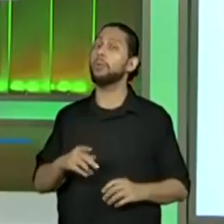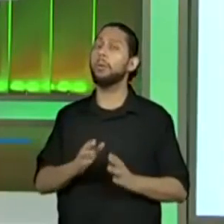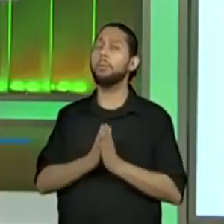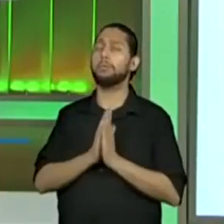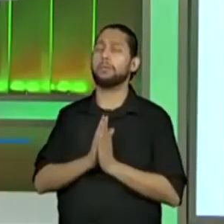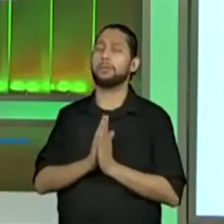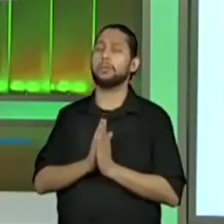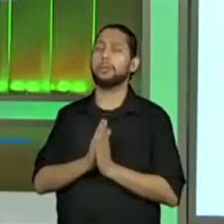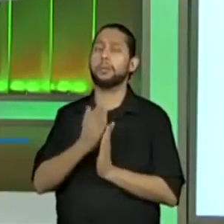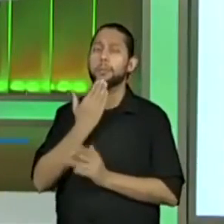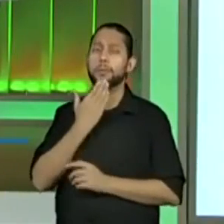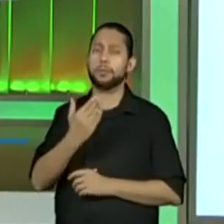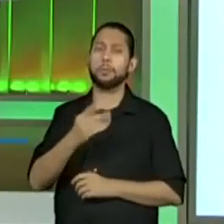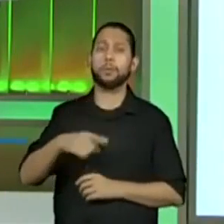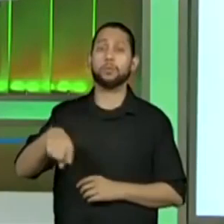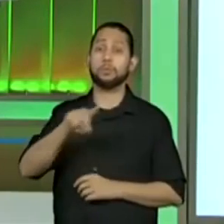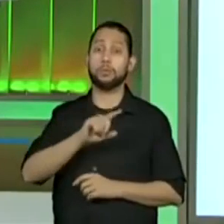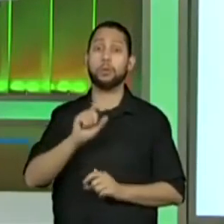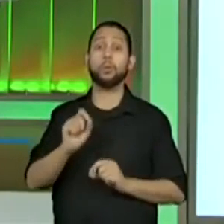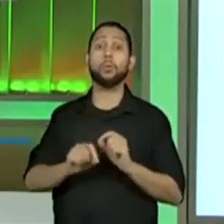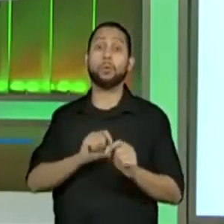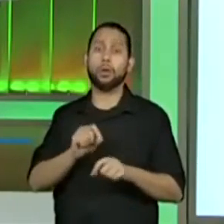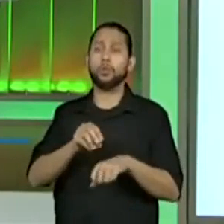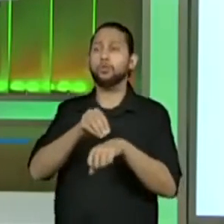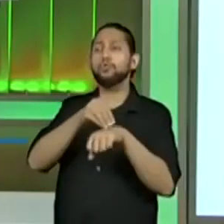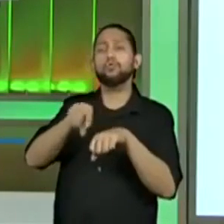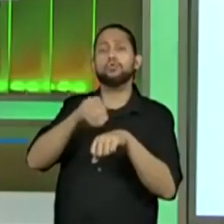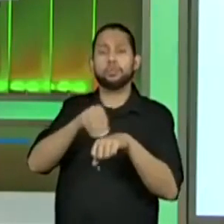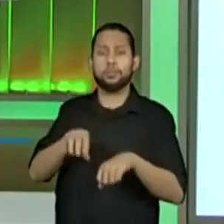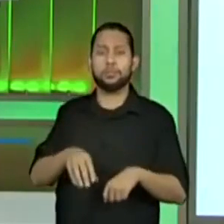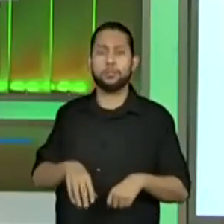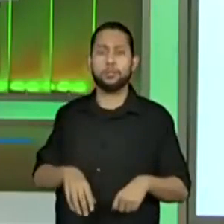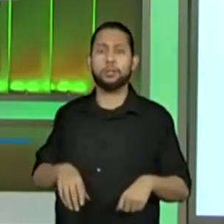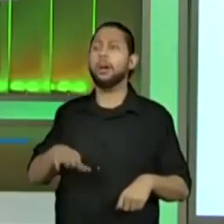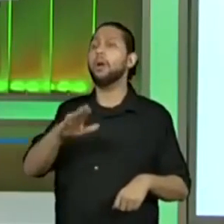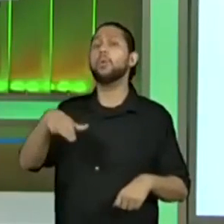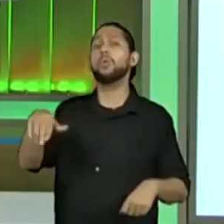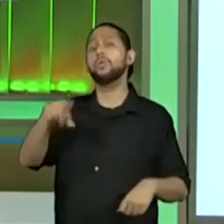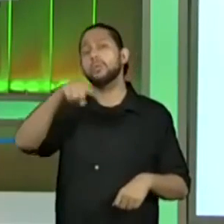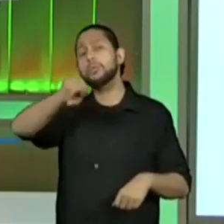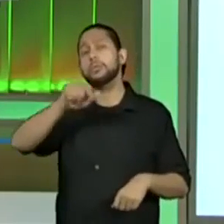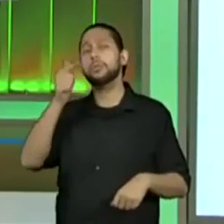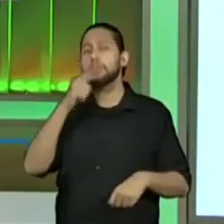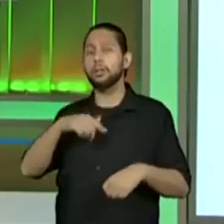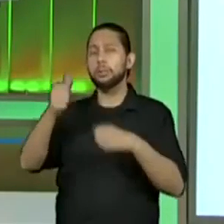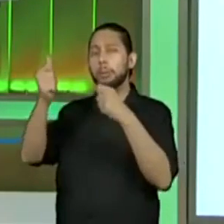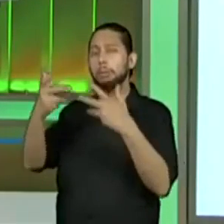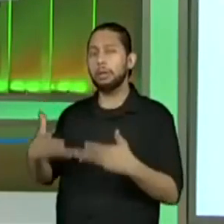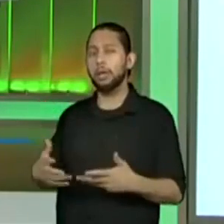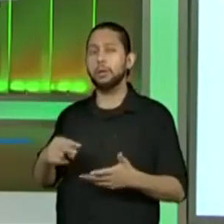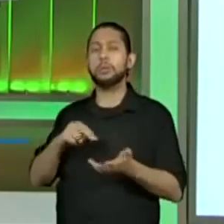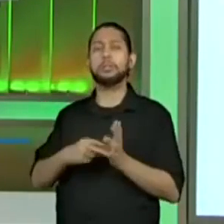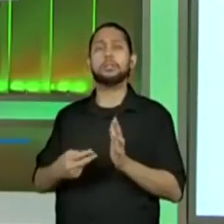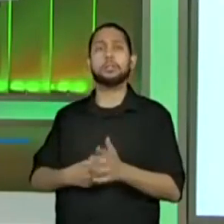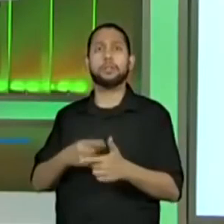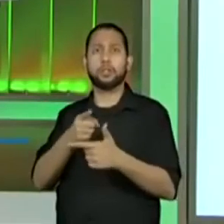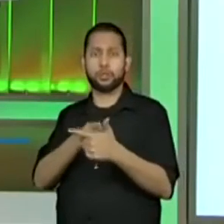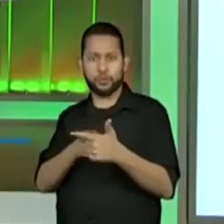queria pedir para vocês aí uma sugestão. Como que eu posso explicar aí para os estudantes o que são divisões